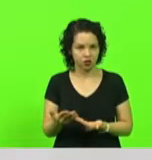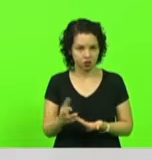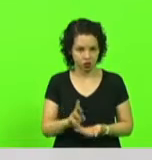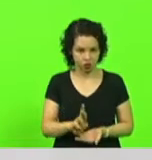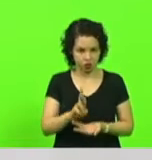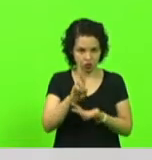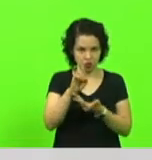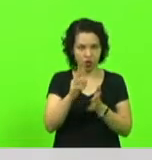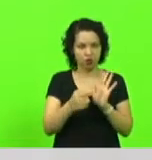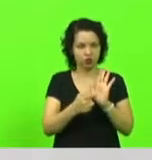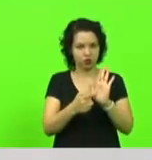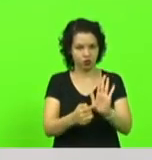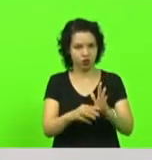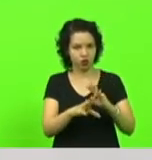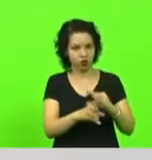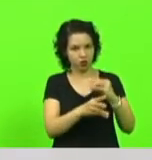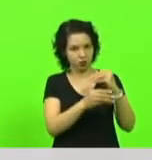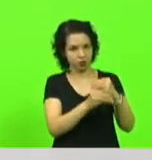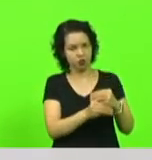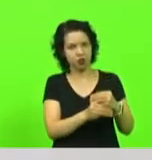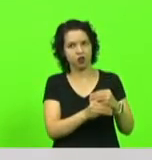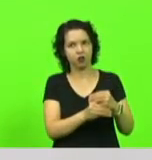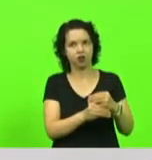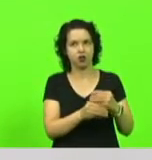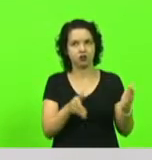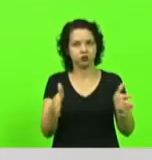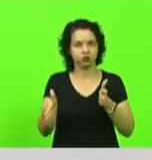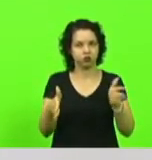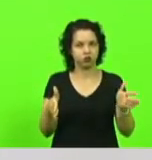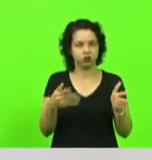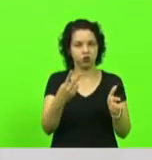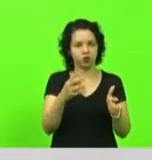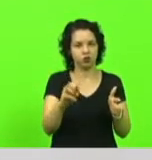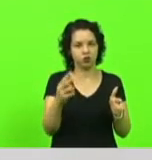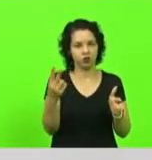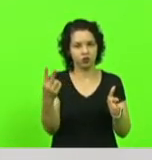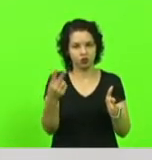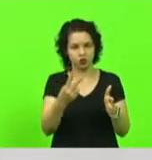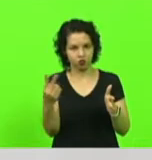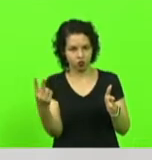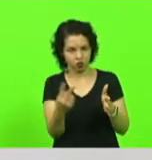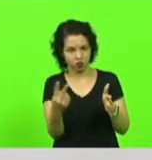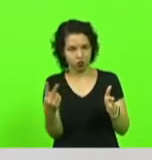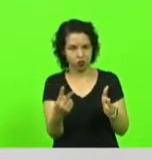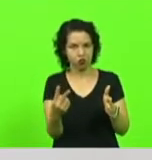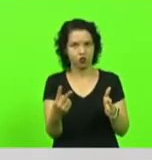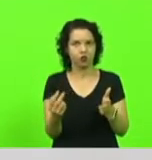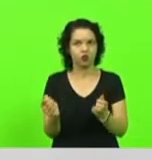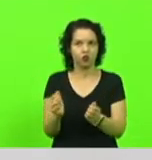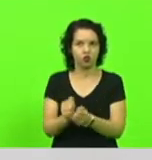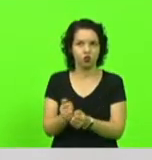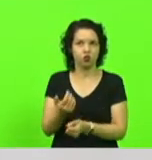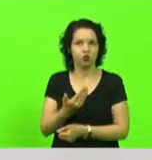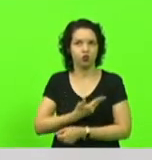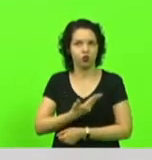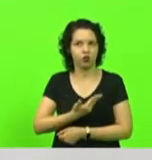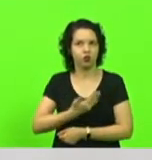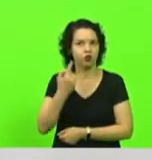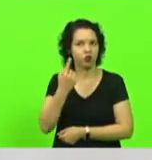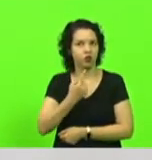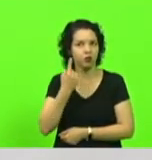exercício de 2022. E, em conjunto com o meu colega, também deputado,